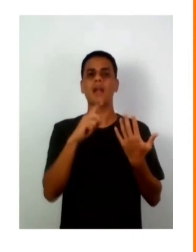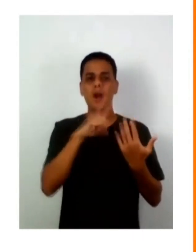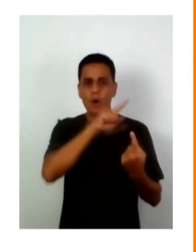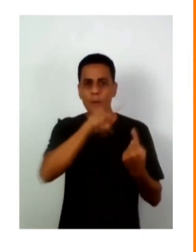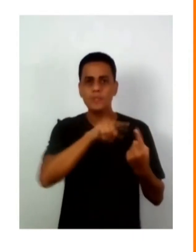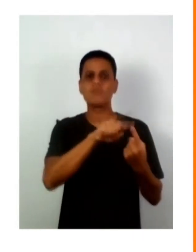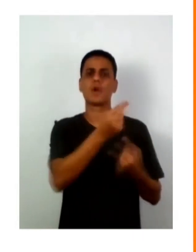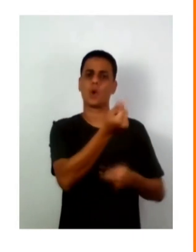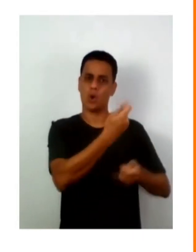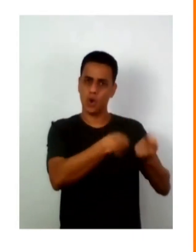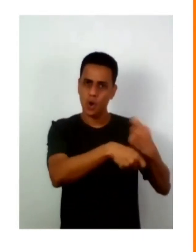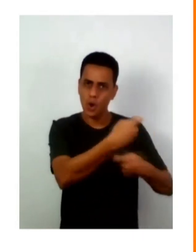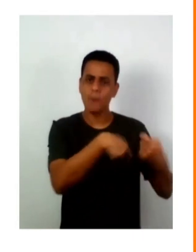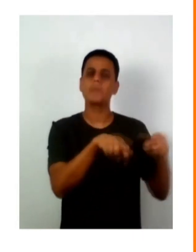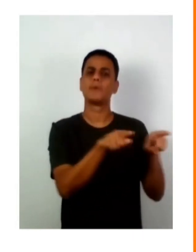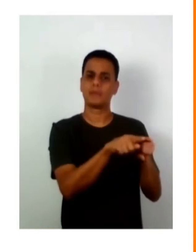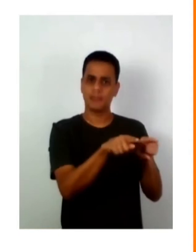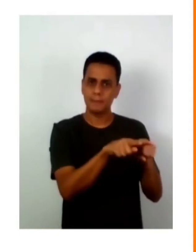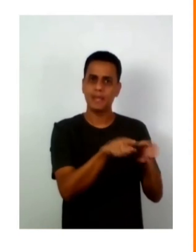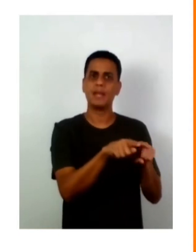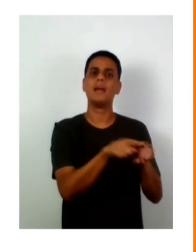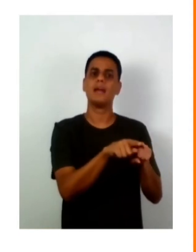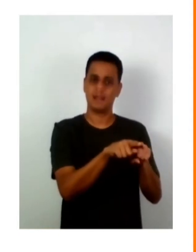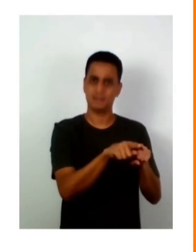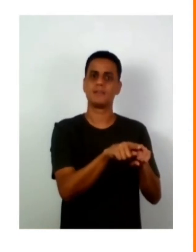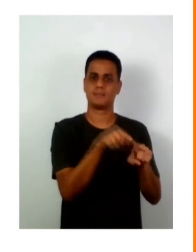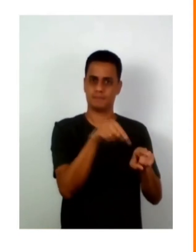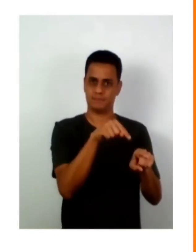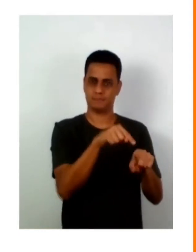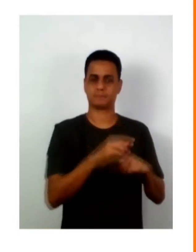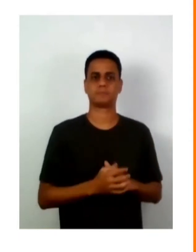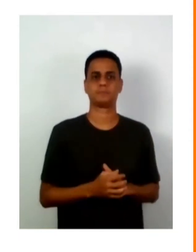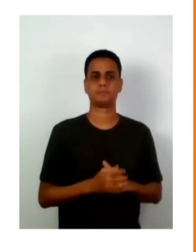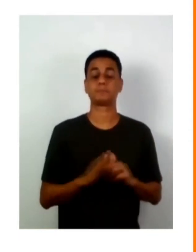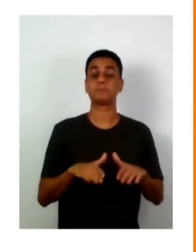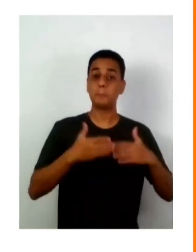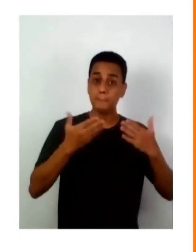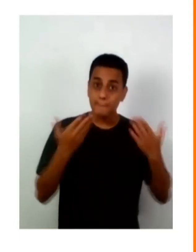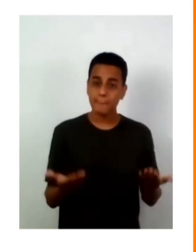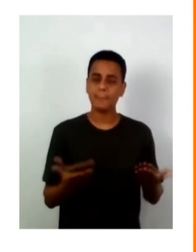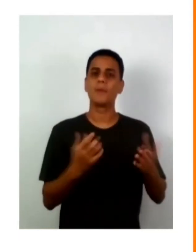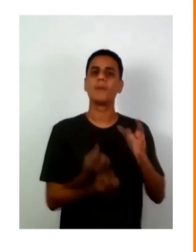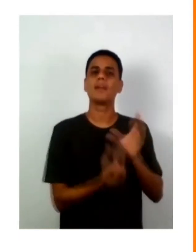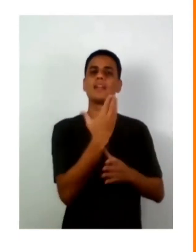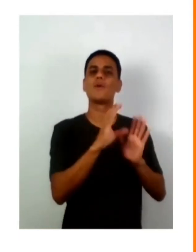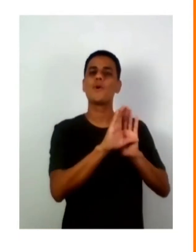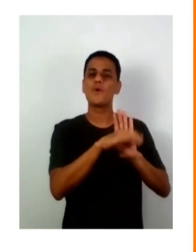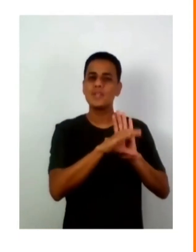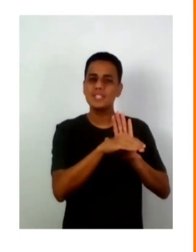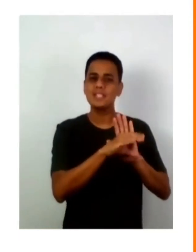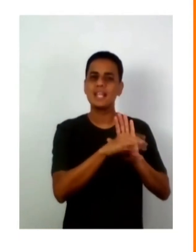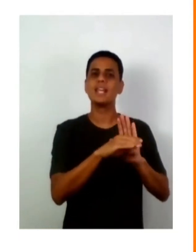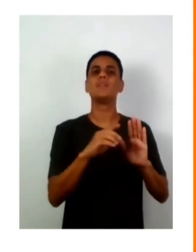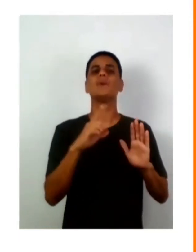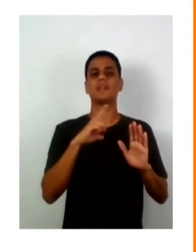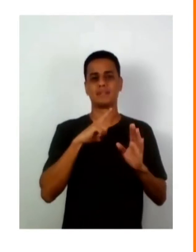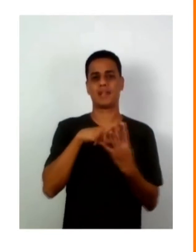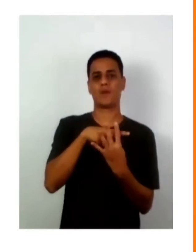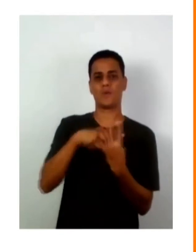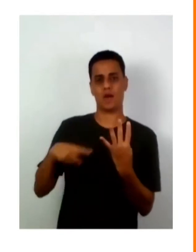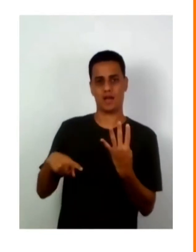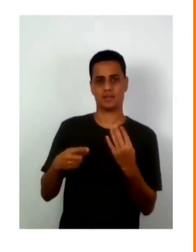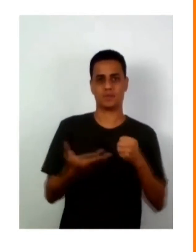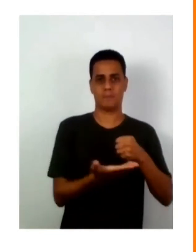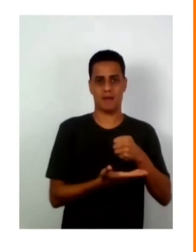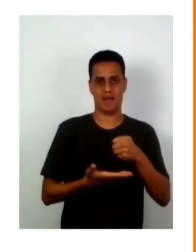lógica absolutamente econômica de manos visíveis. Daí sai o conceito, basicamente, que nós temos